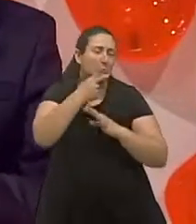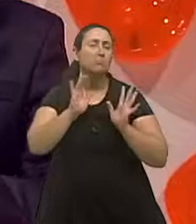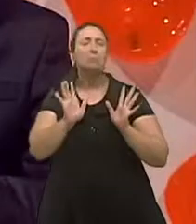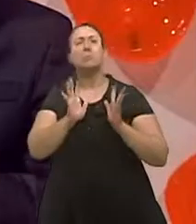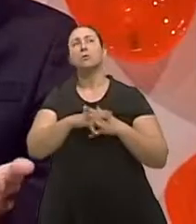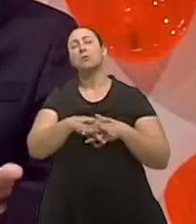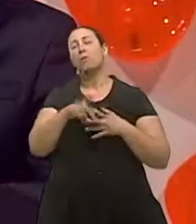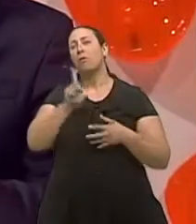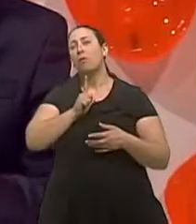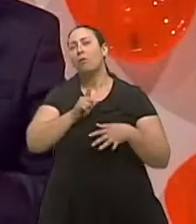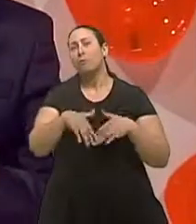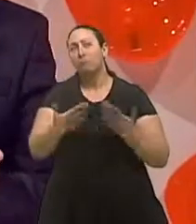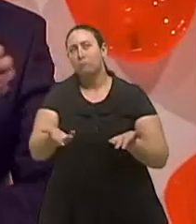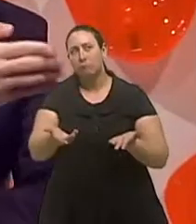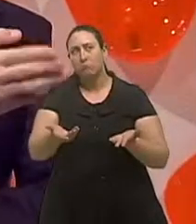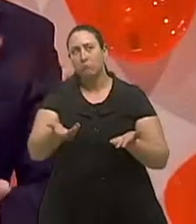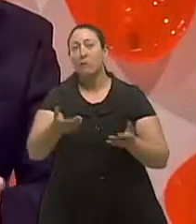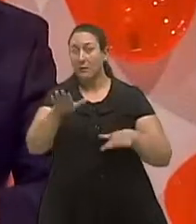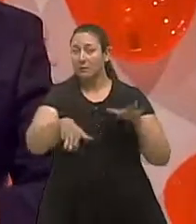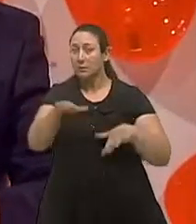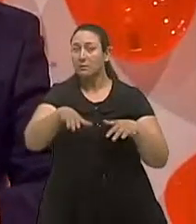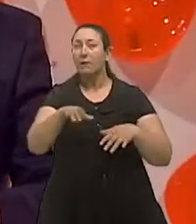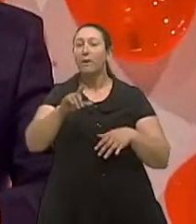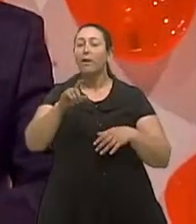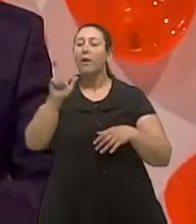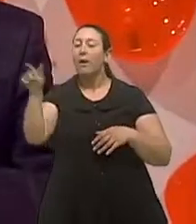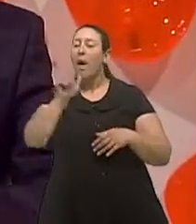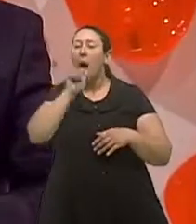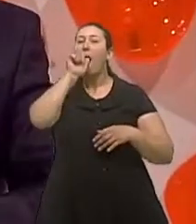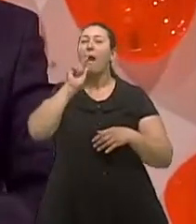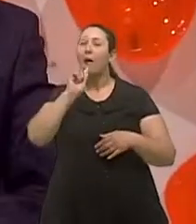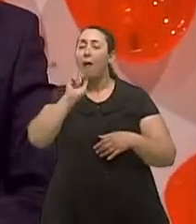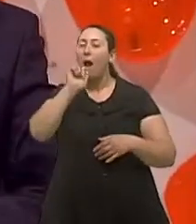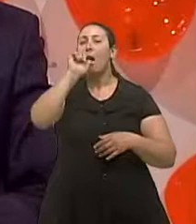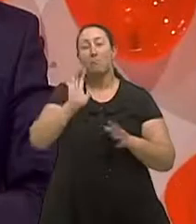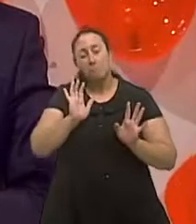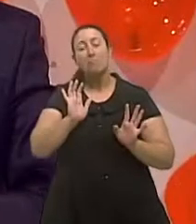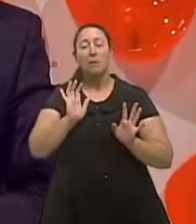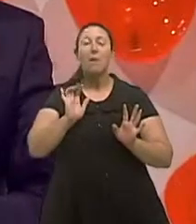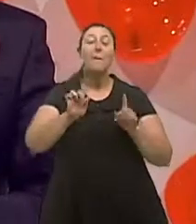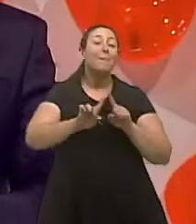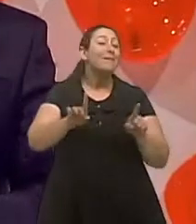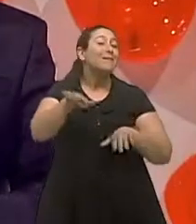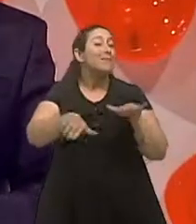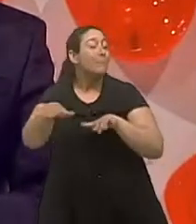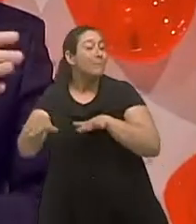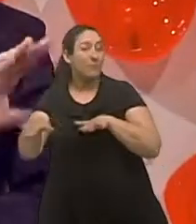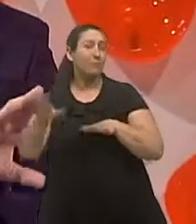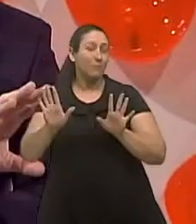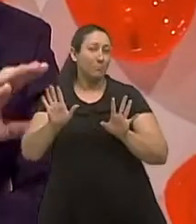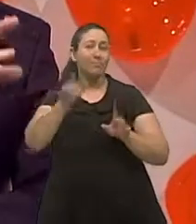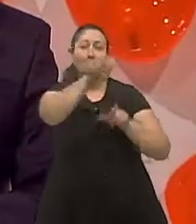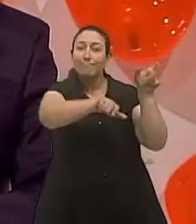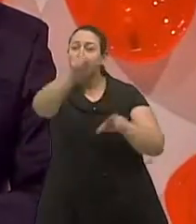específico às vezes o aparelho dentário é uma opção mas por isso que o diagnóstico médico é essencial porque nós vamos a